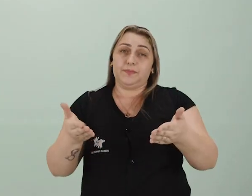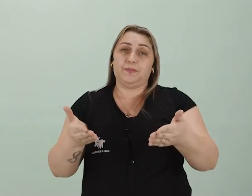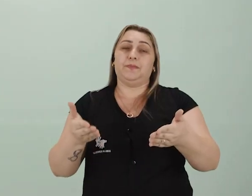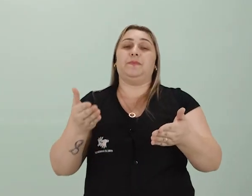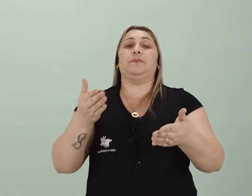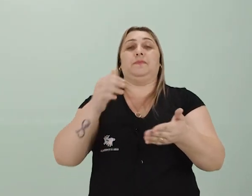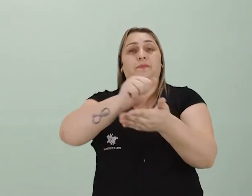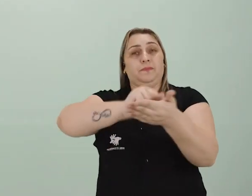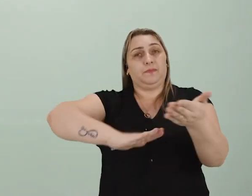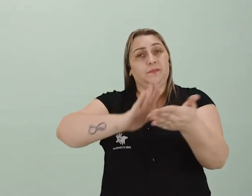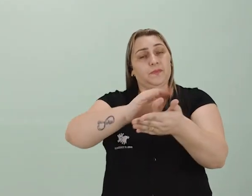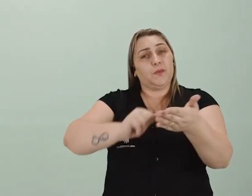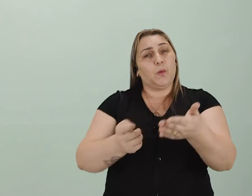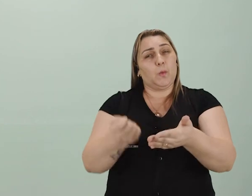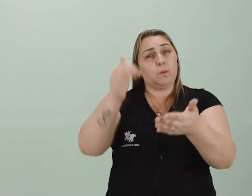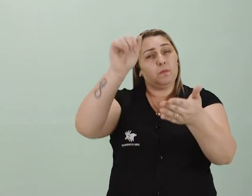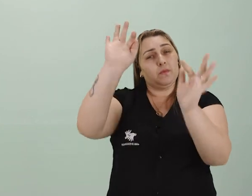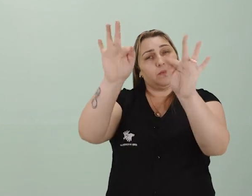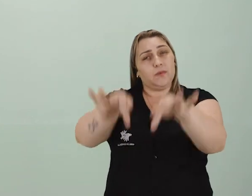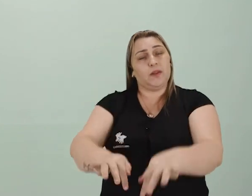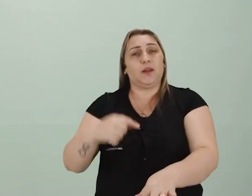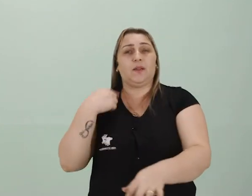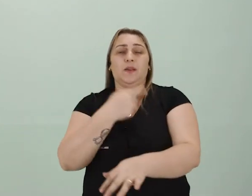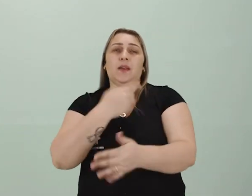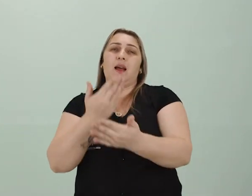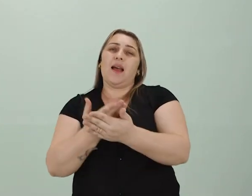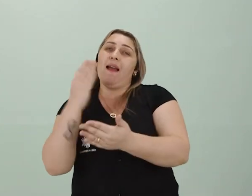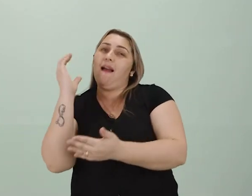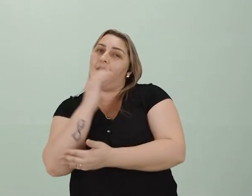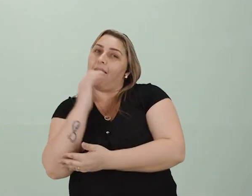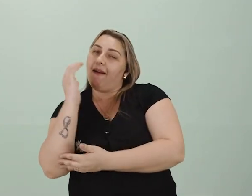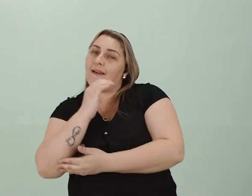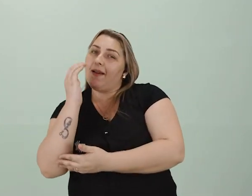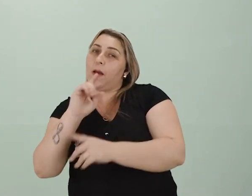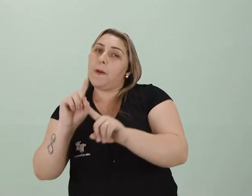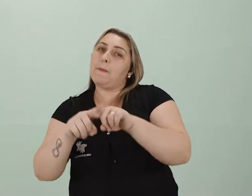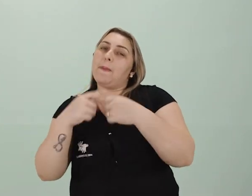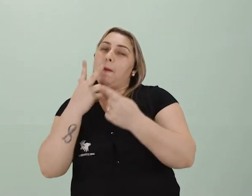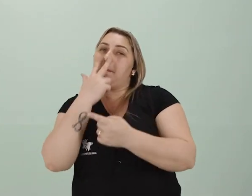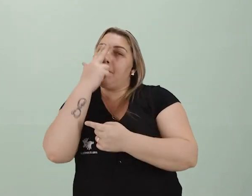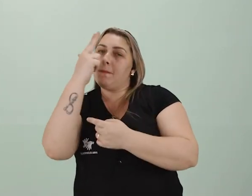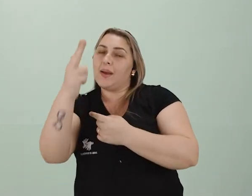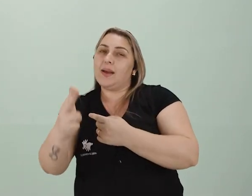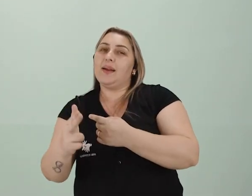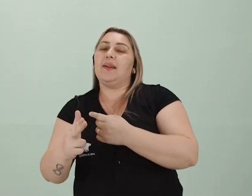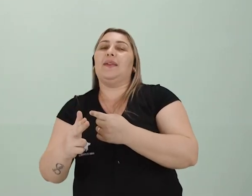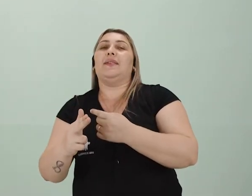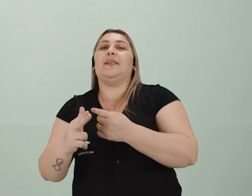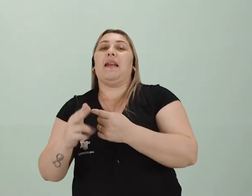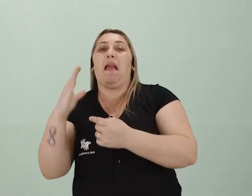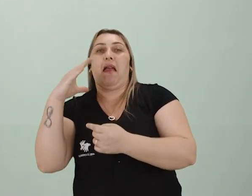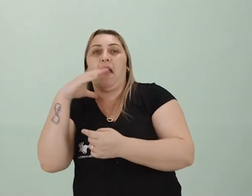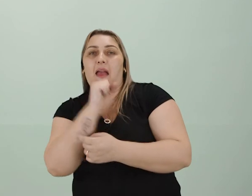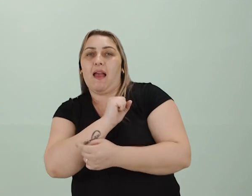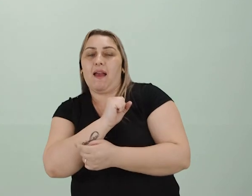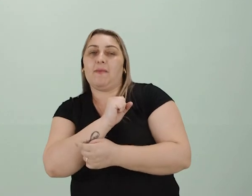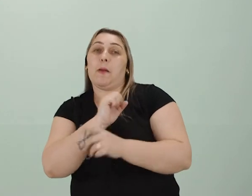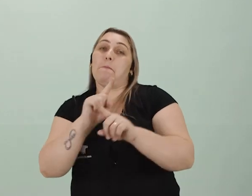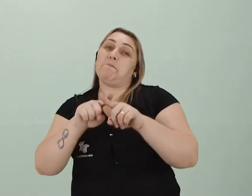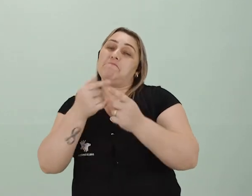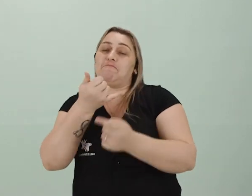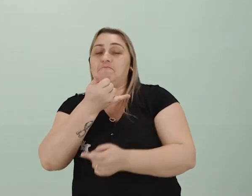a gente já vai finalizando a nossa aula. Eu sei que foi um pouquinho rápido, a gente parece que vai atropelando, não é, professora? É, gente,